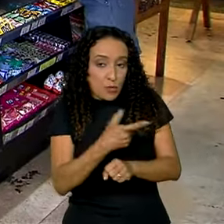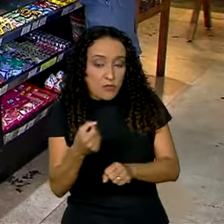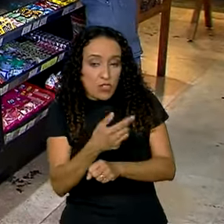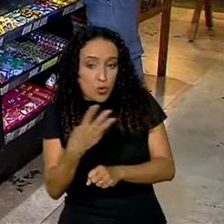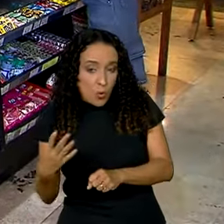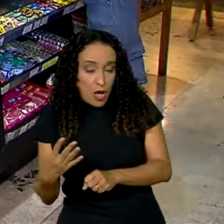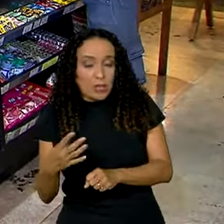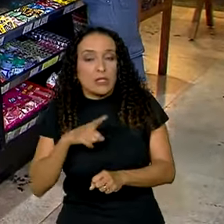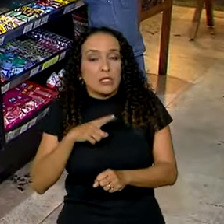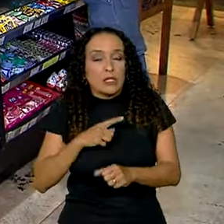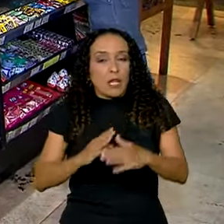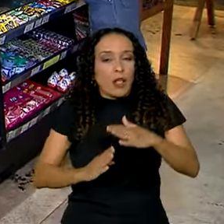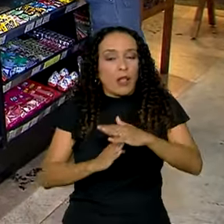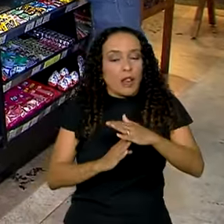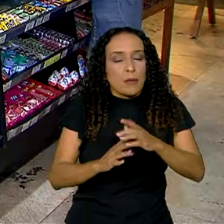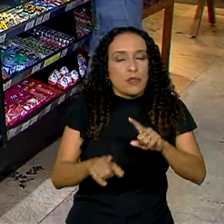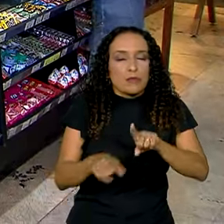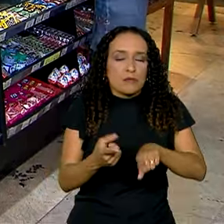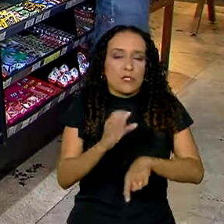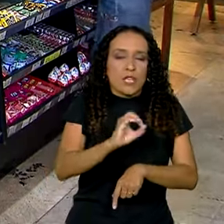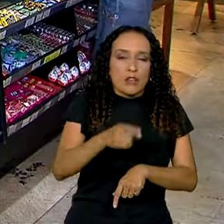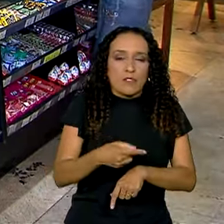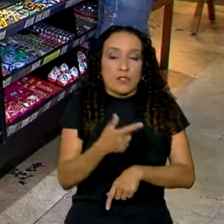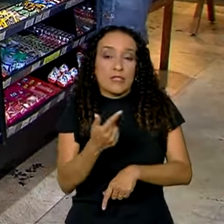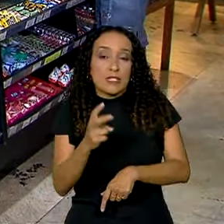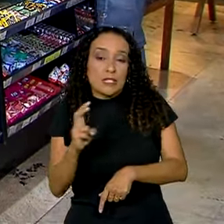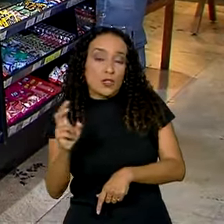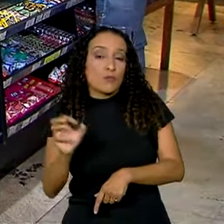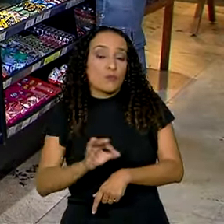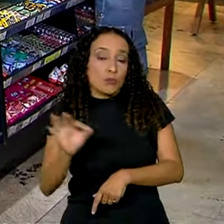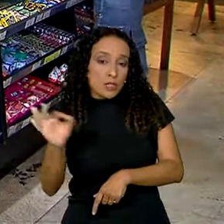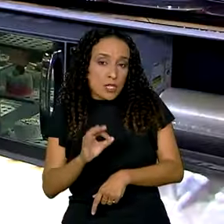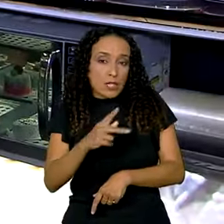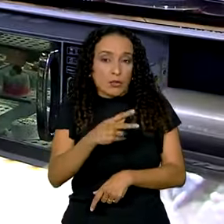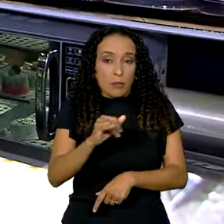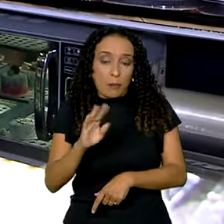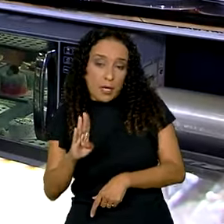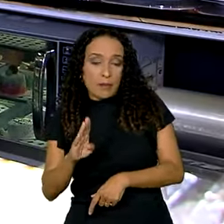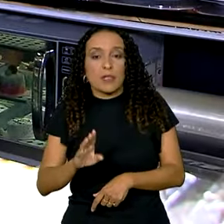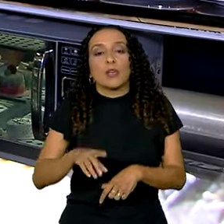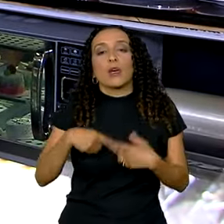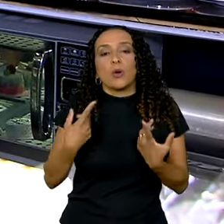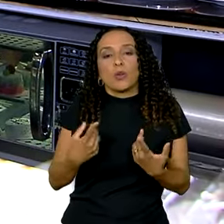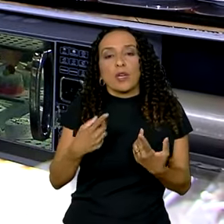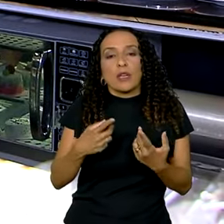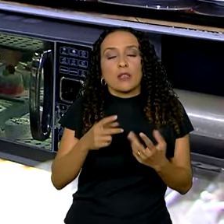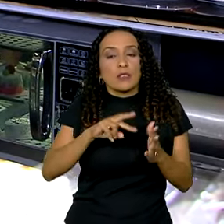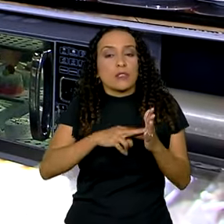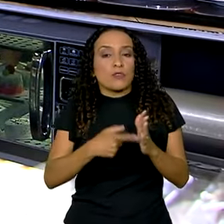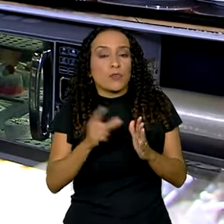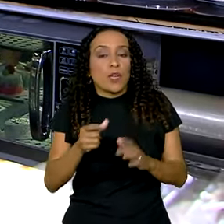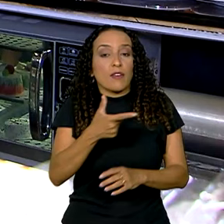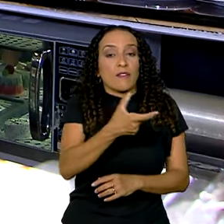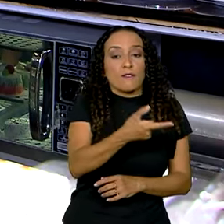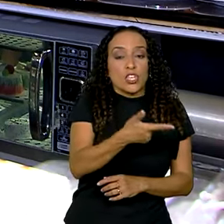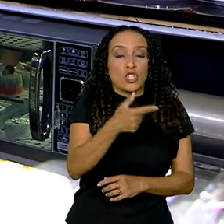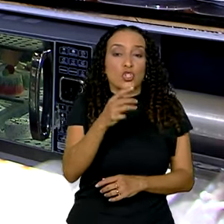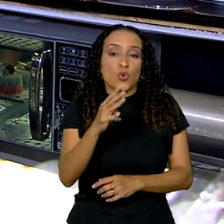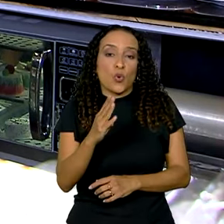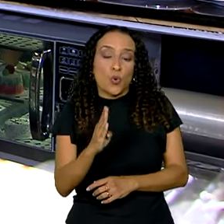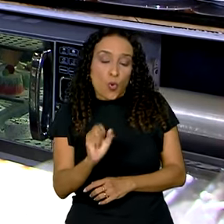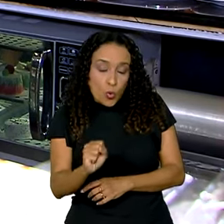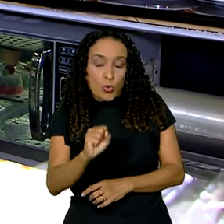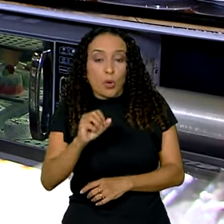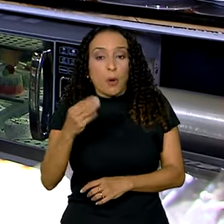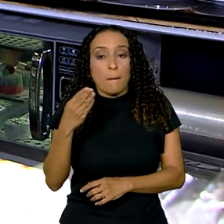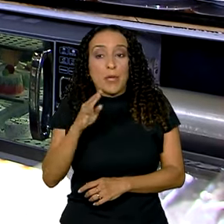margem de tolerância de 0,25% do PIB, o que corresponde a 28 bilhões